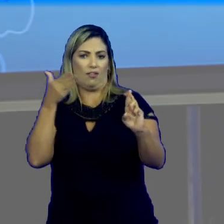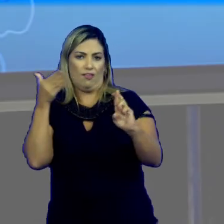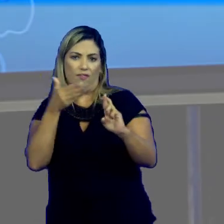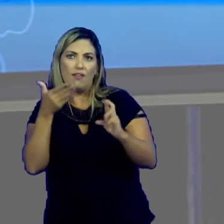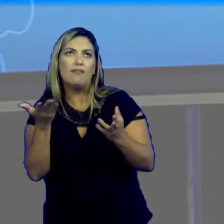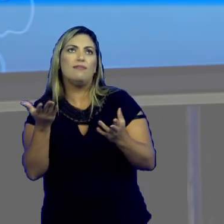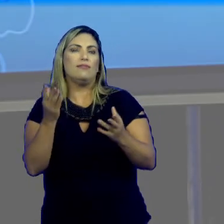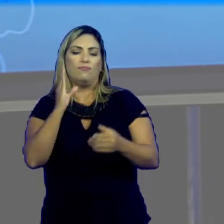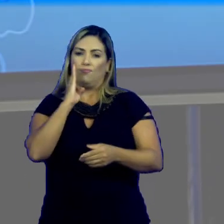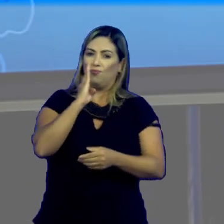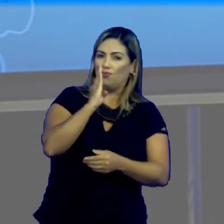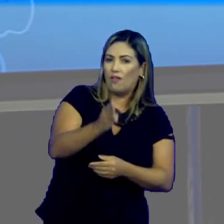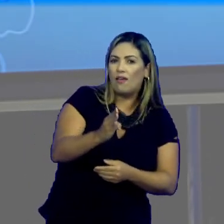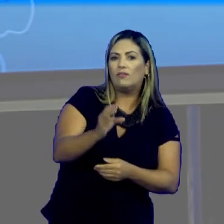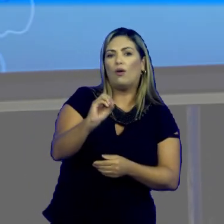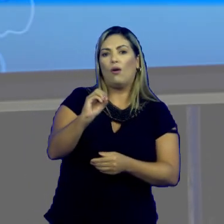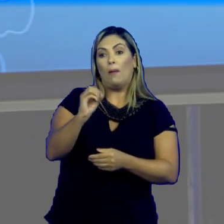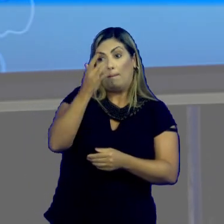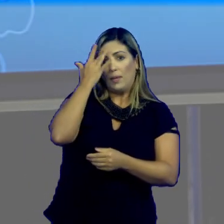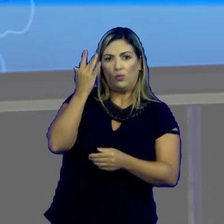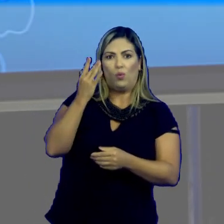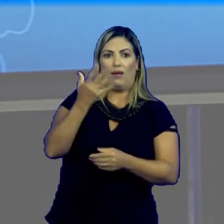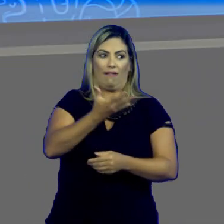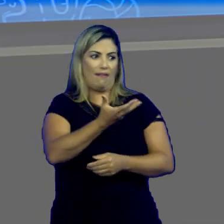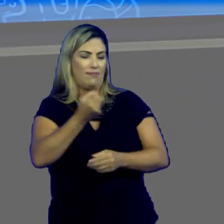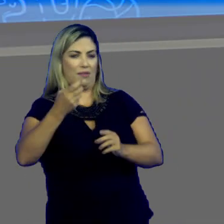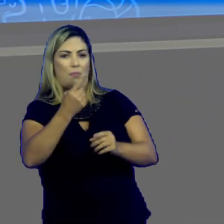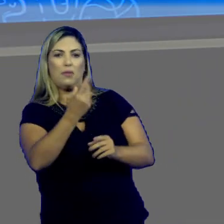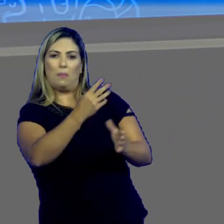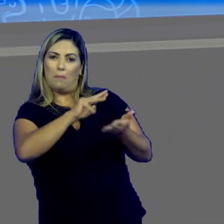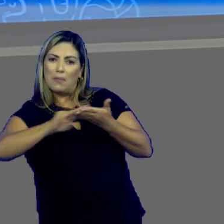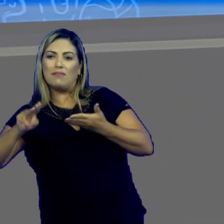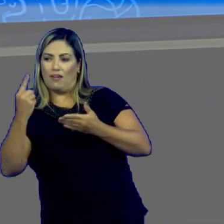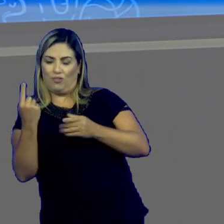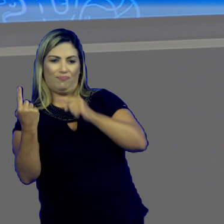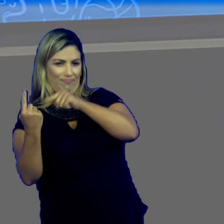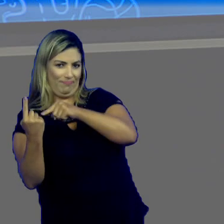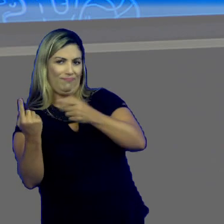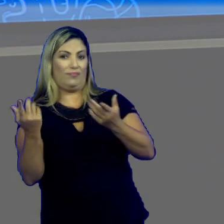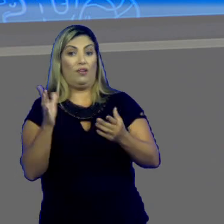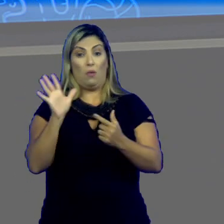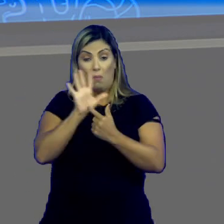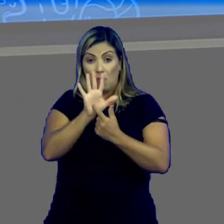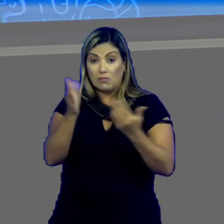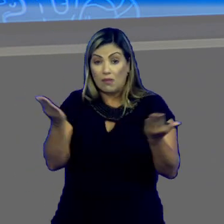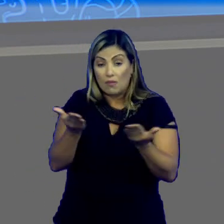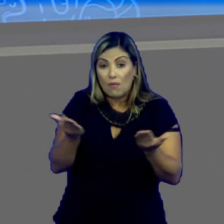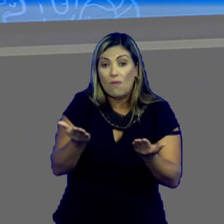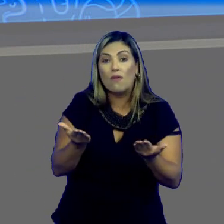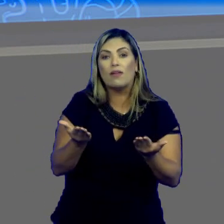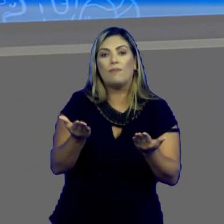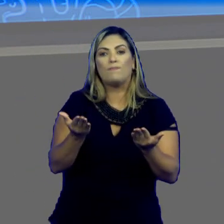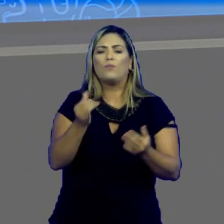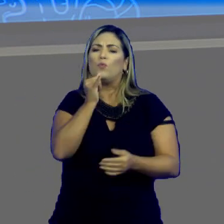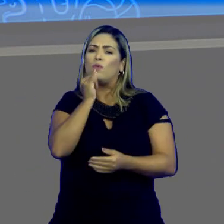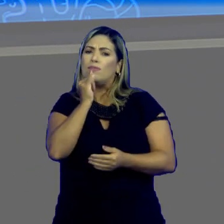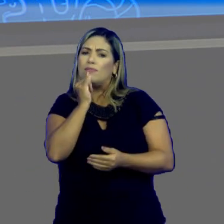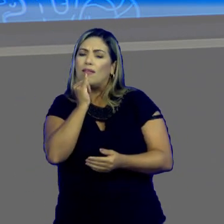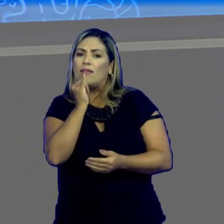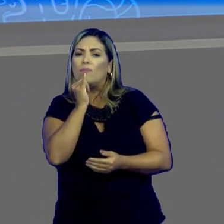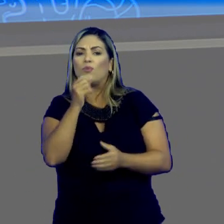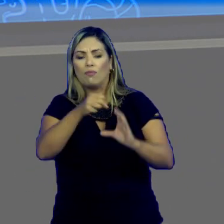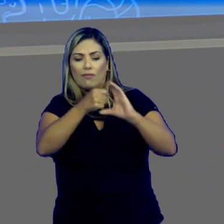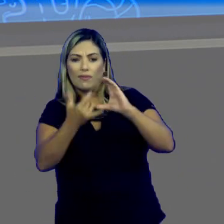referência direta ao receptor. Então, nós vamos agora apresentar a vocês um